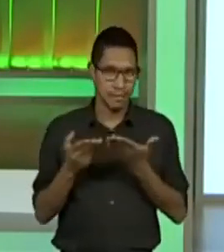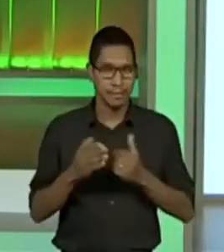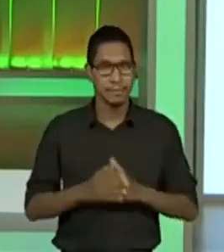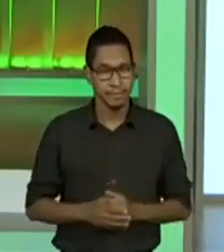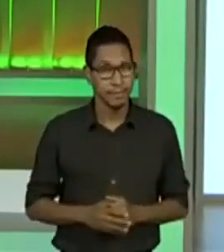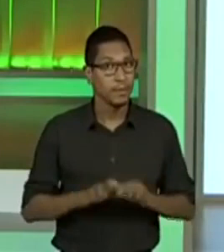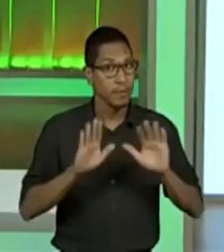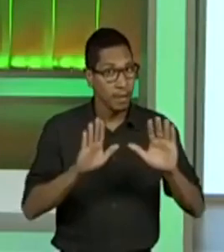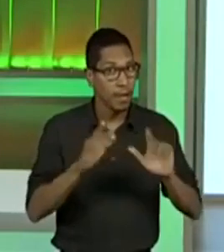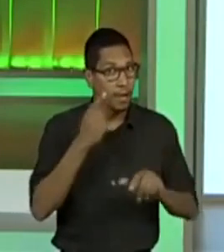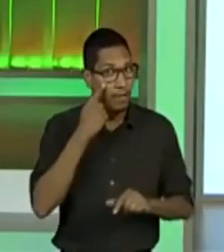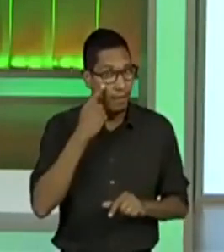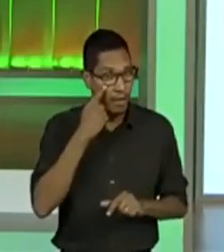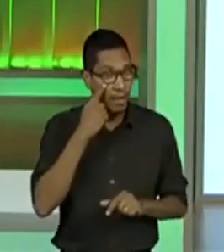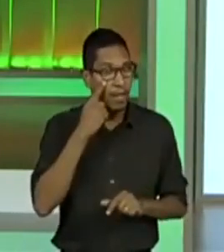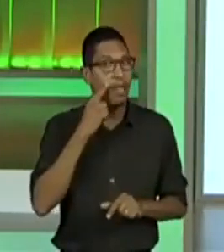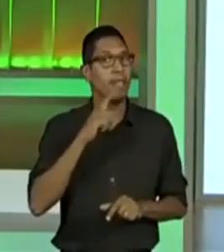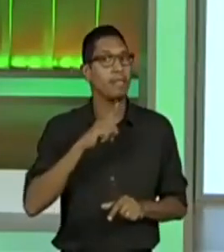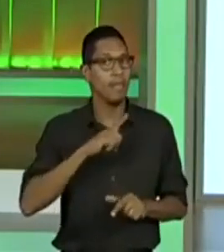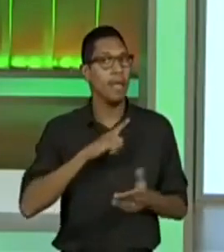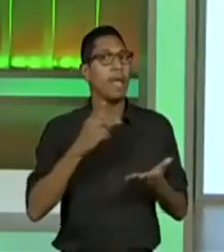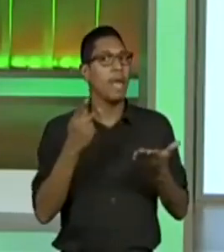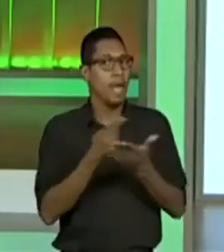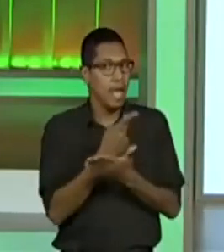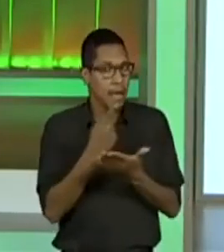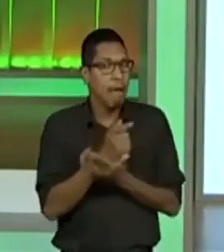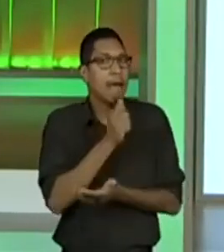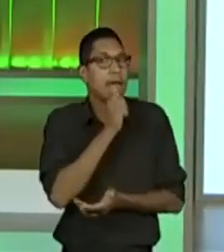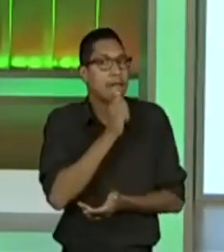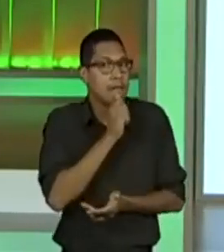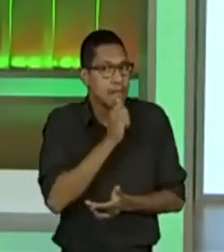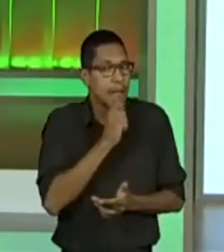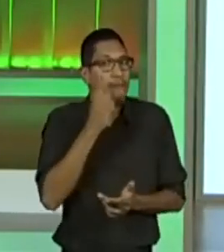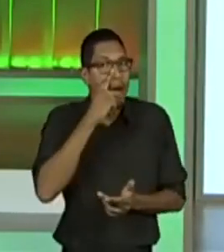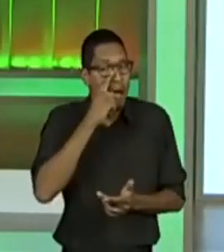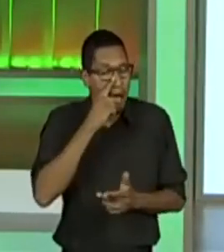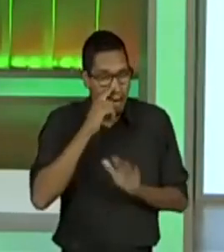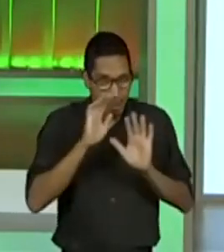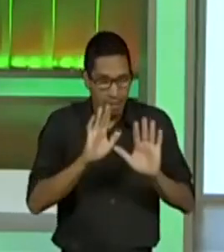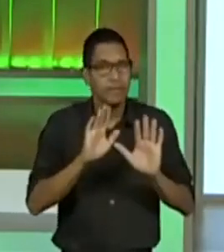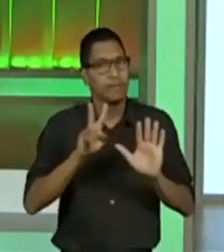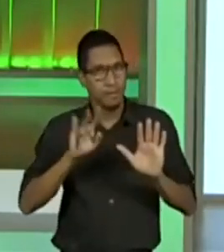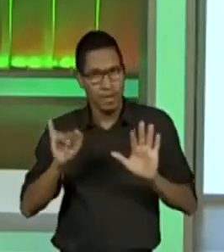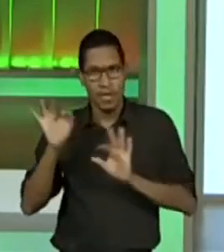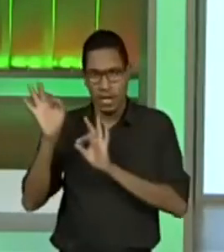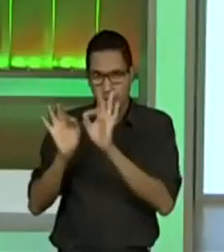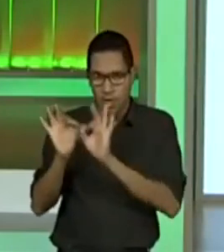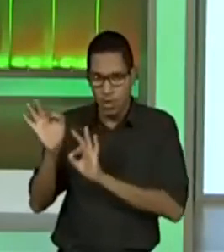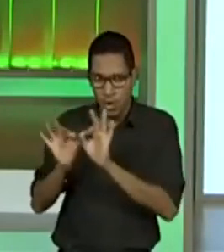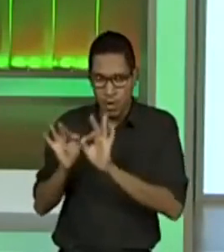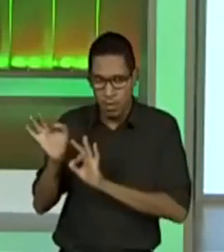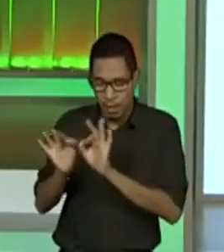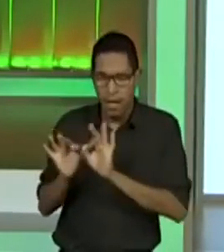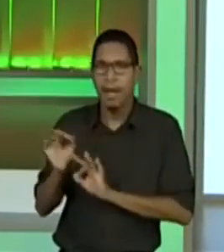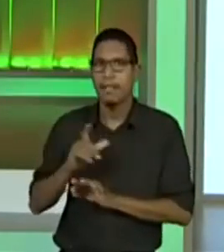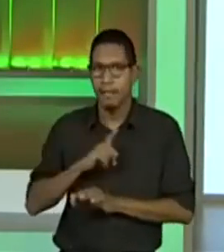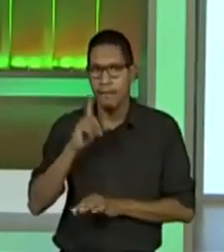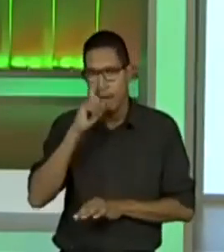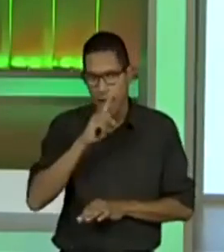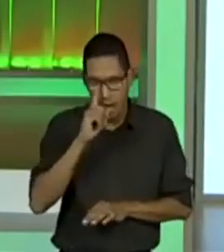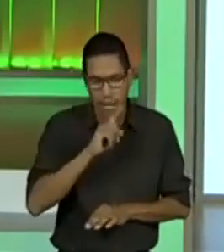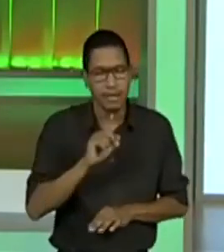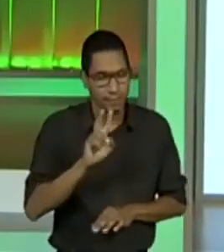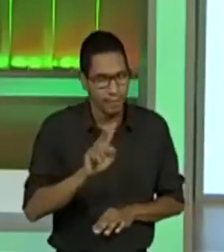que ainda tem erros, porque nós não fizemos tudo. Inclusive, os pros ontem estavam se adiantando, né, já estavam querendo se adiantar